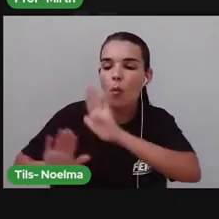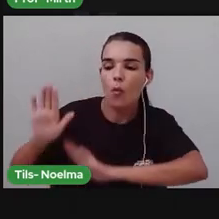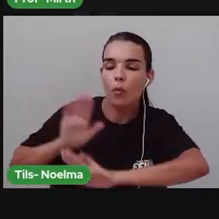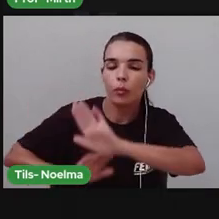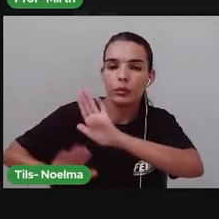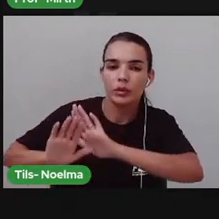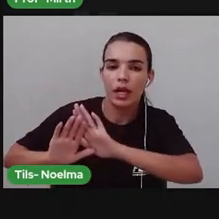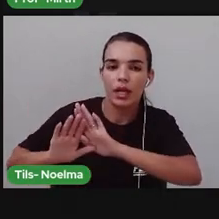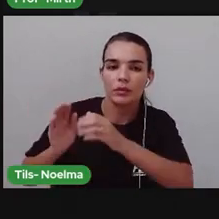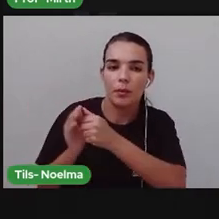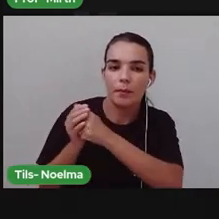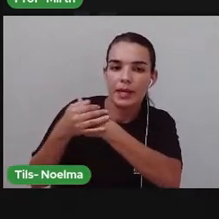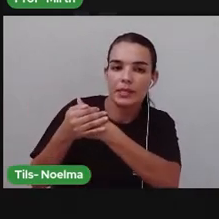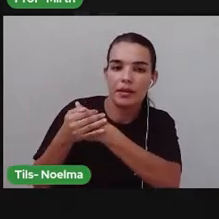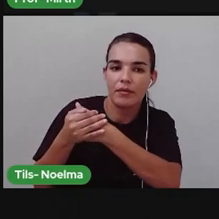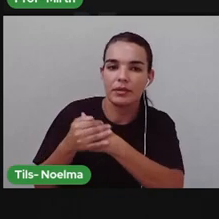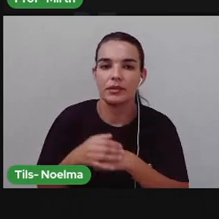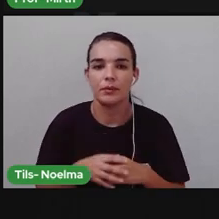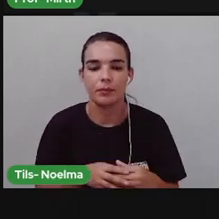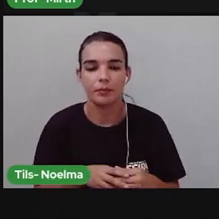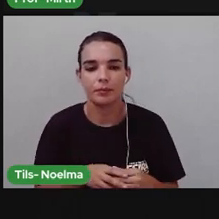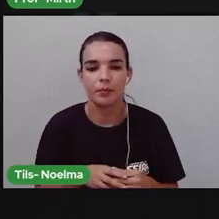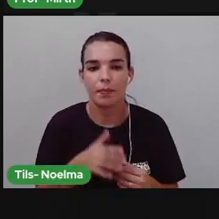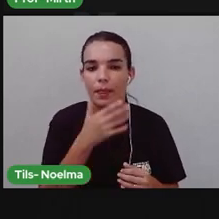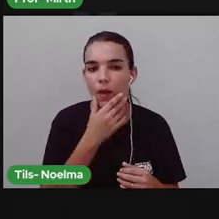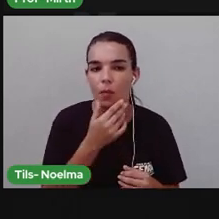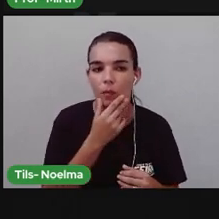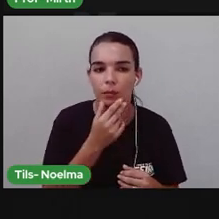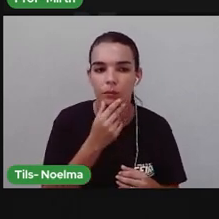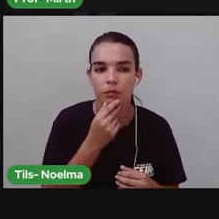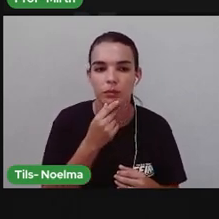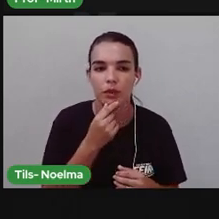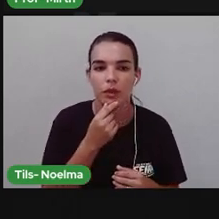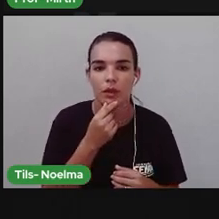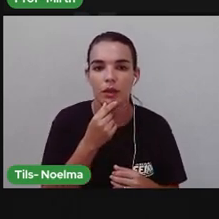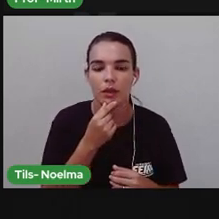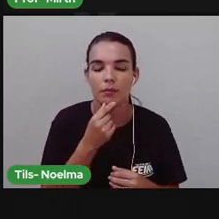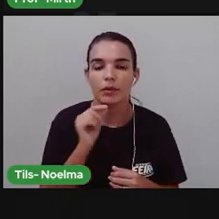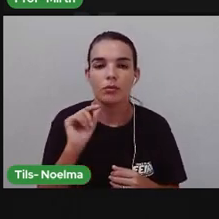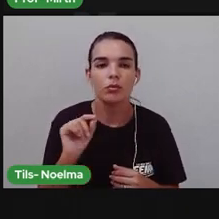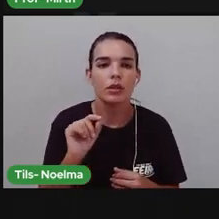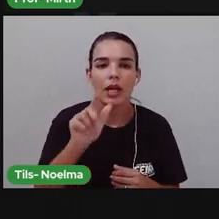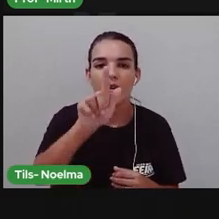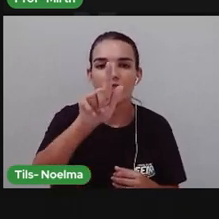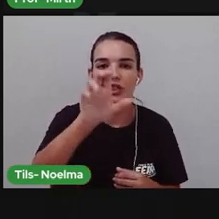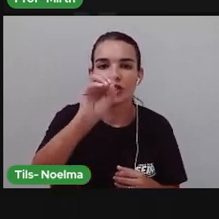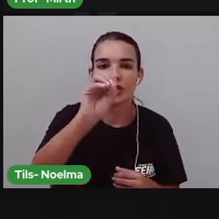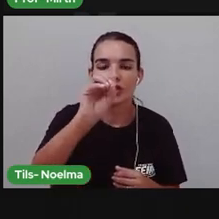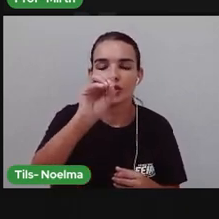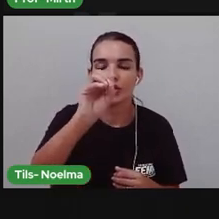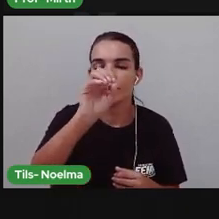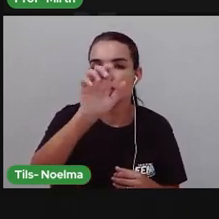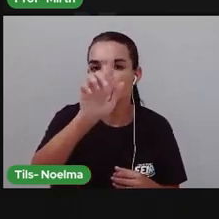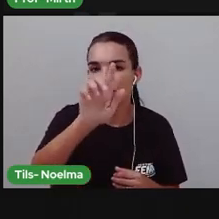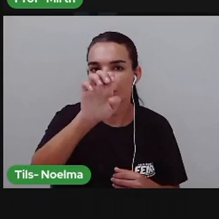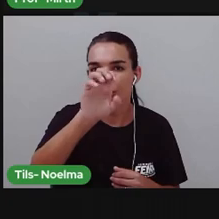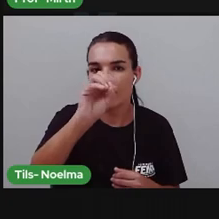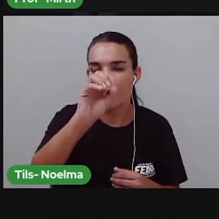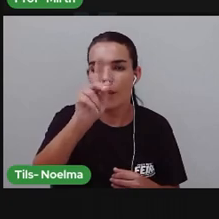Álamo Saraiva Doutor Álamo O que é um geoparque? Geoparque é um programa Da Unesco Que tem como